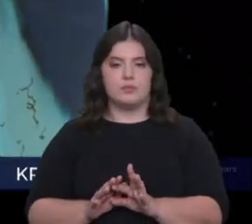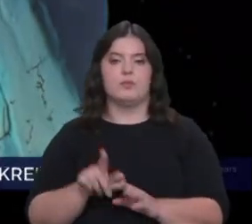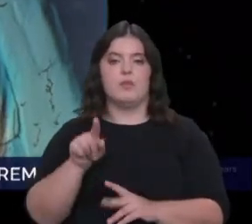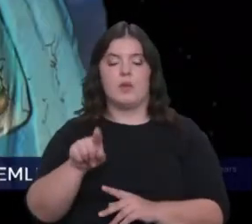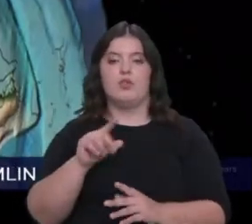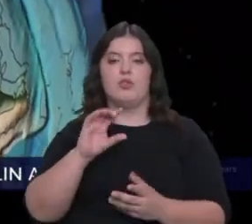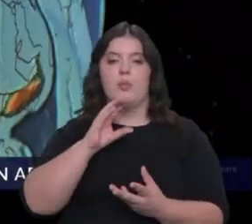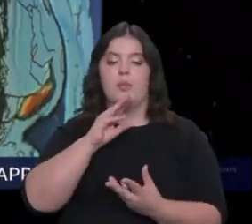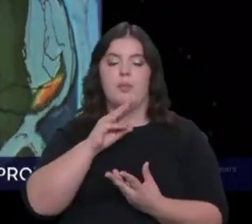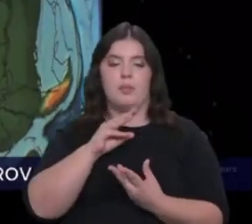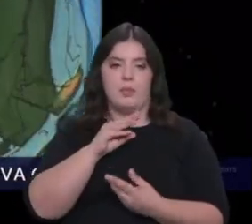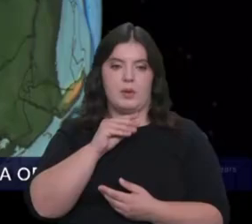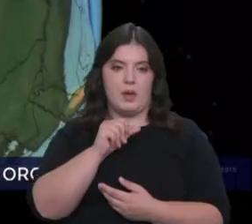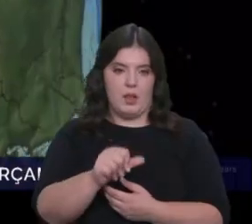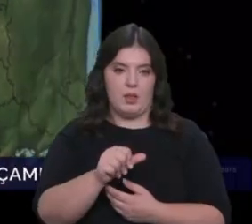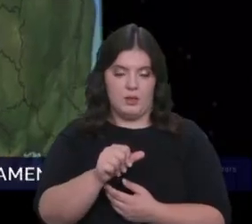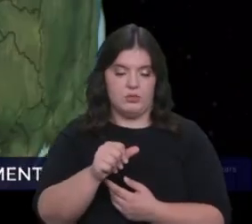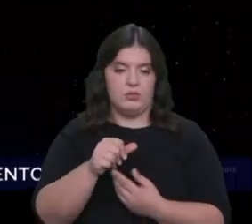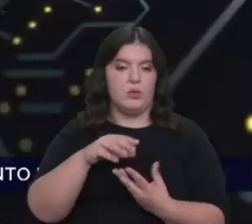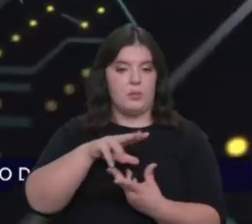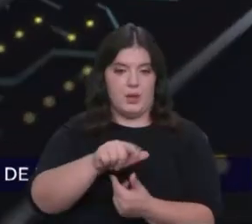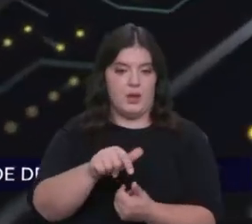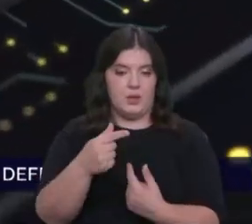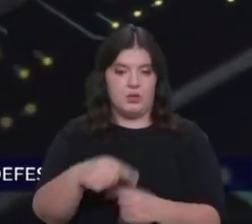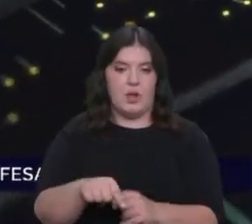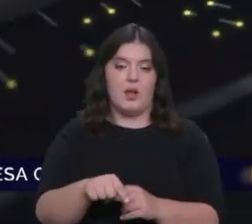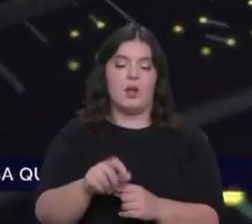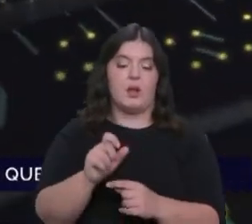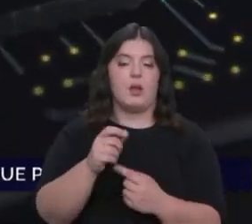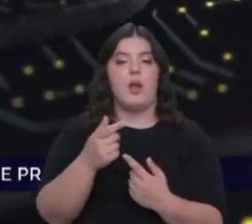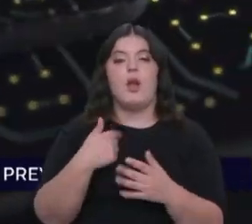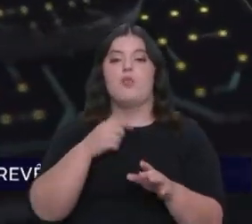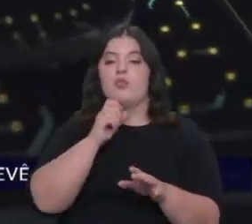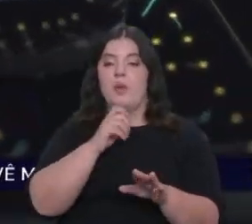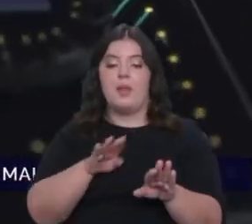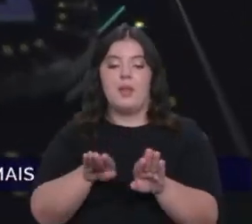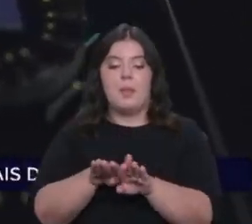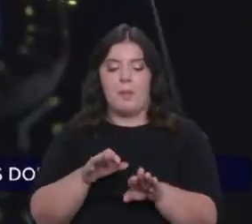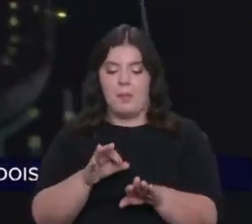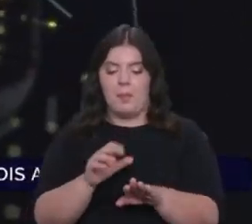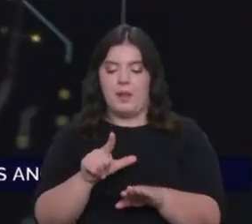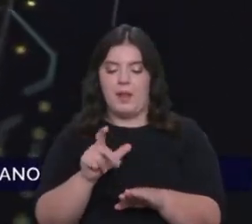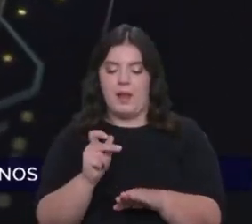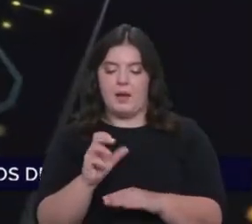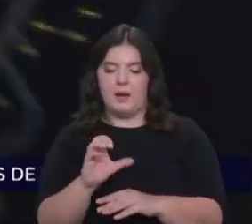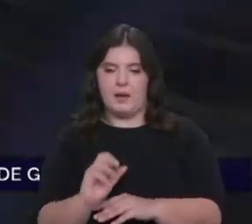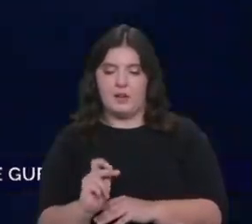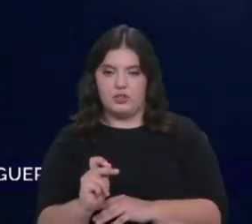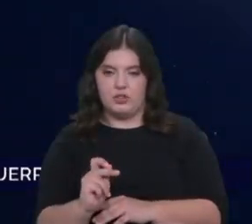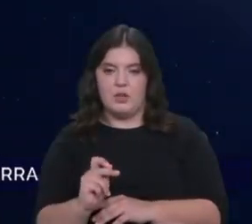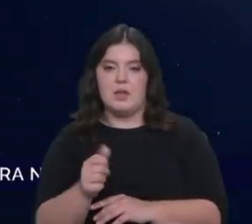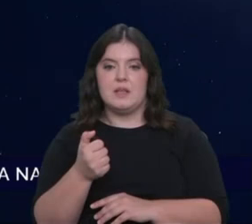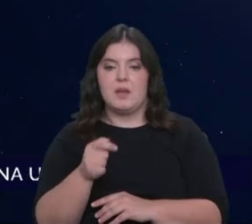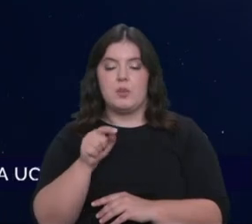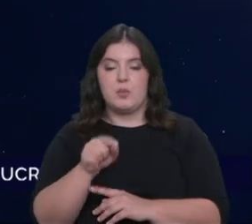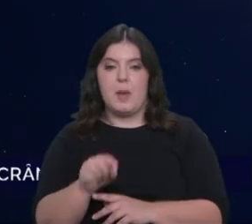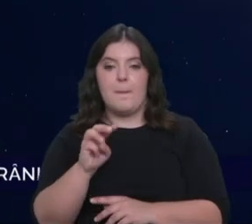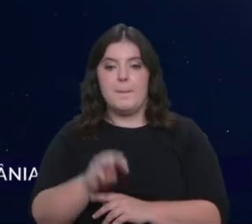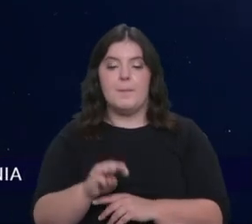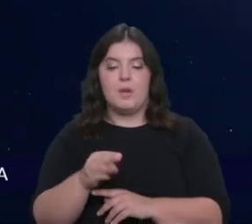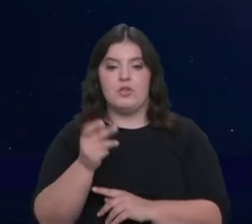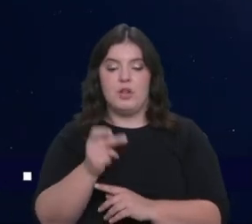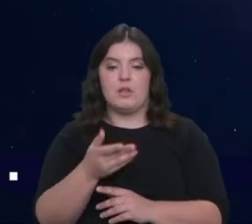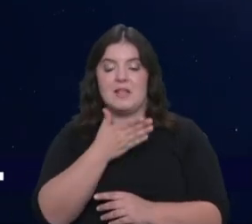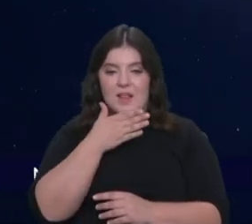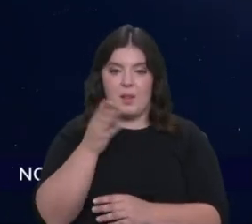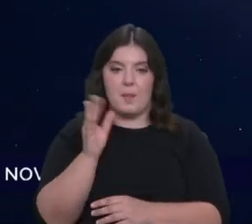exoplanetas tiveram ou têm placas tectónicas 5 mil milhões de anos mais cedo do que teve